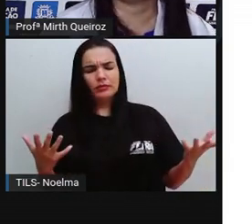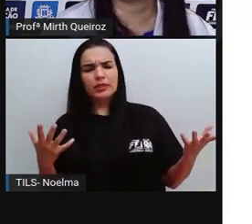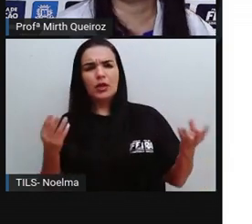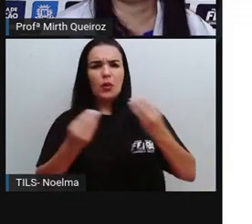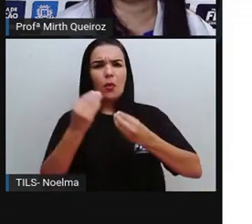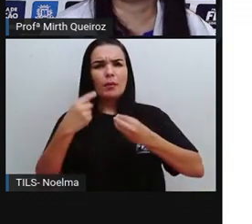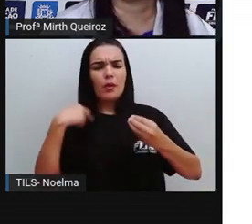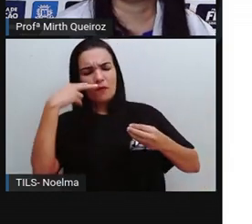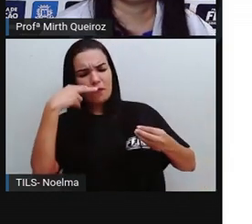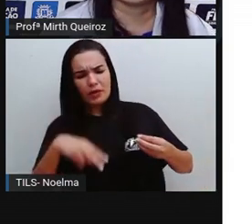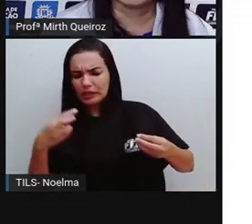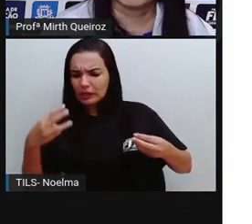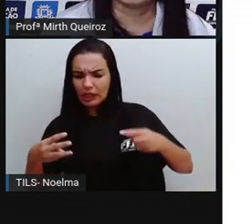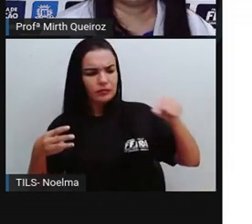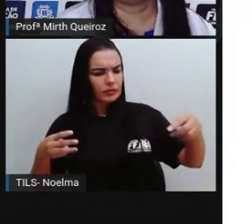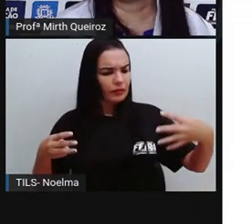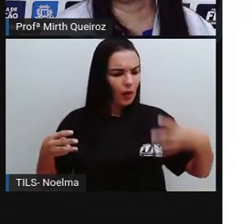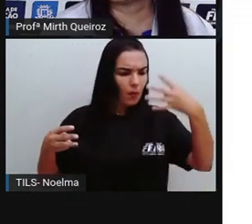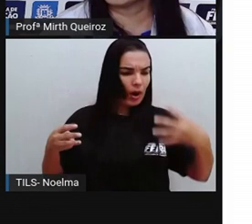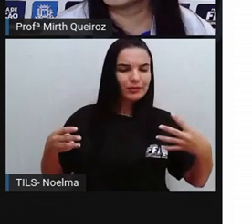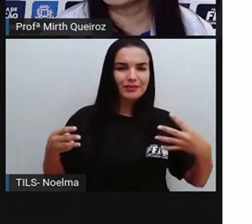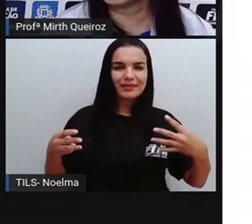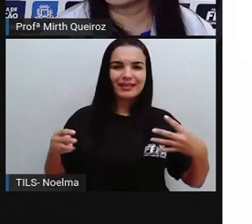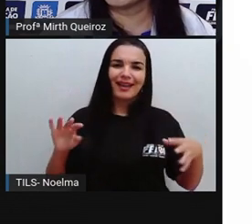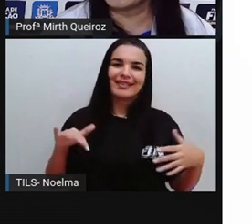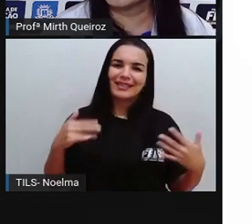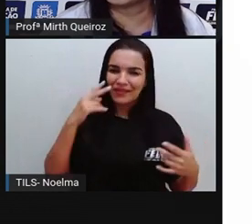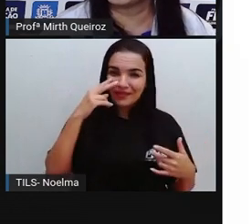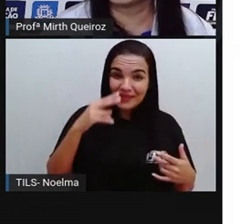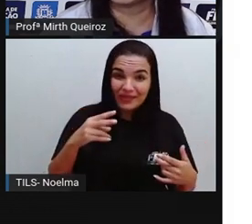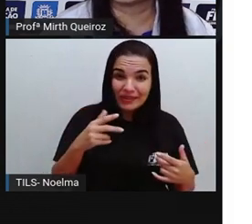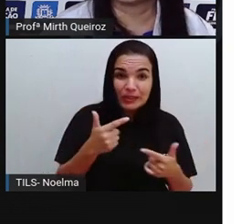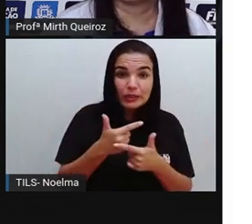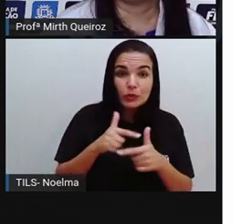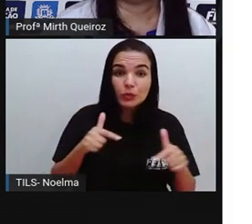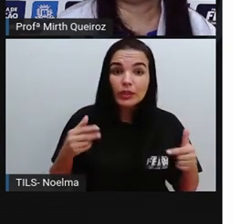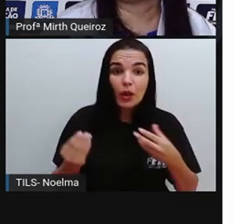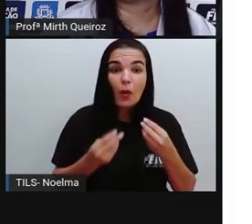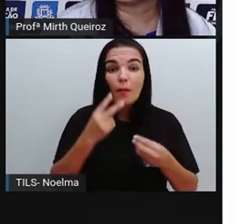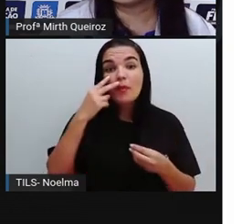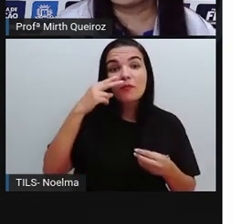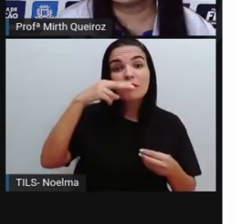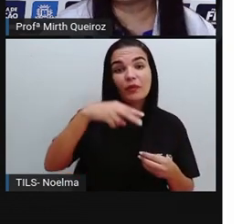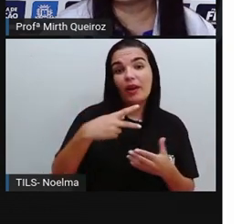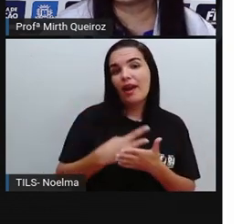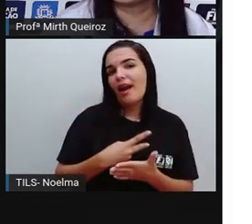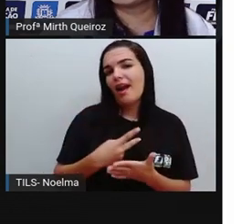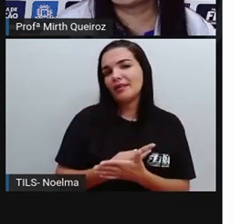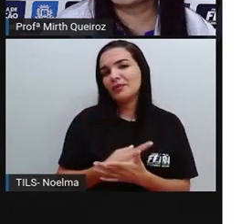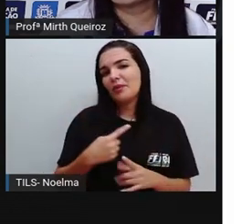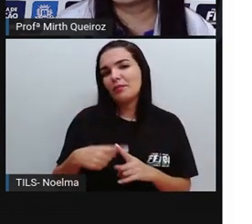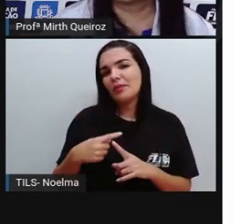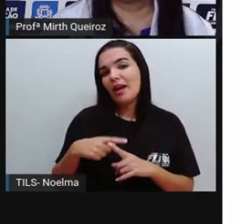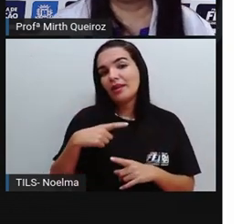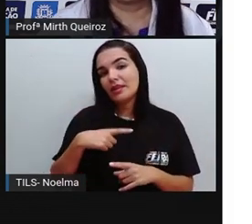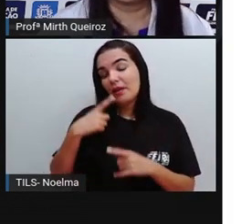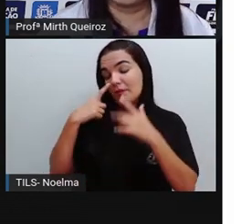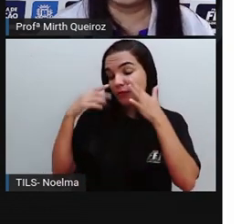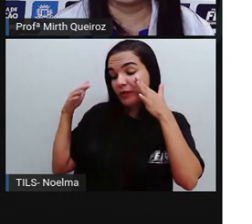o segundo homem? Nenhum dos dois estão errados. Por quê? Porque são pontos de vista